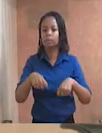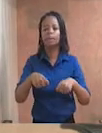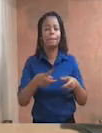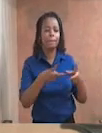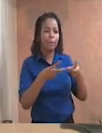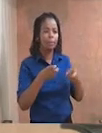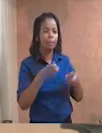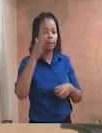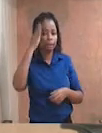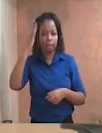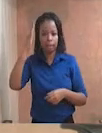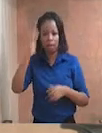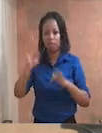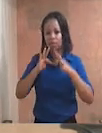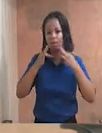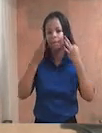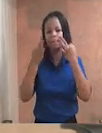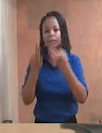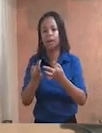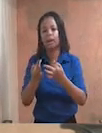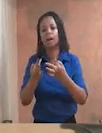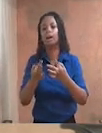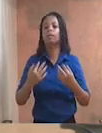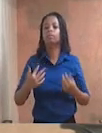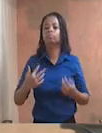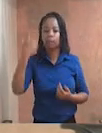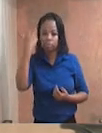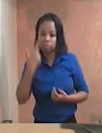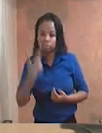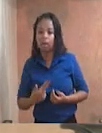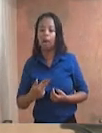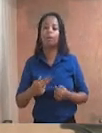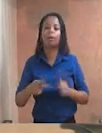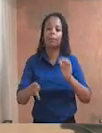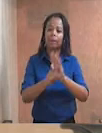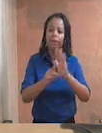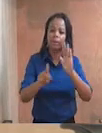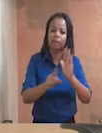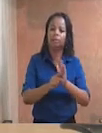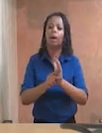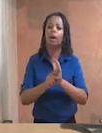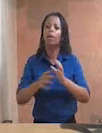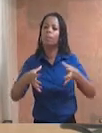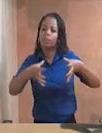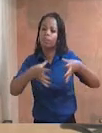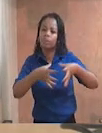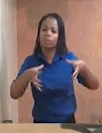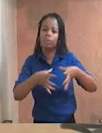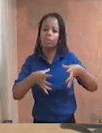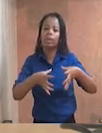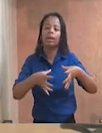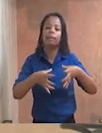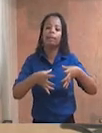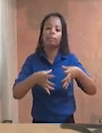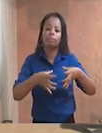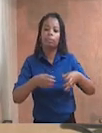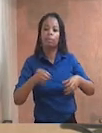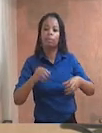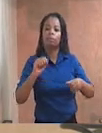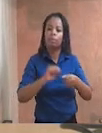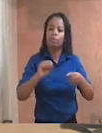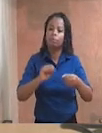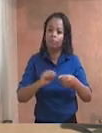natural a comunidade formada pelos pais ou qualquer